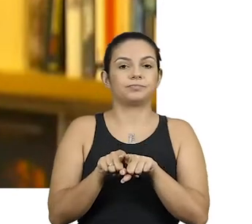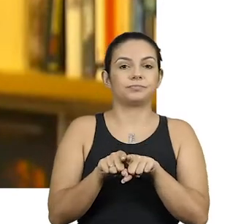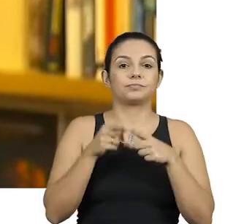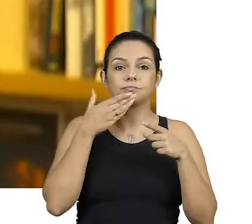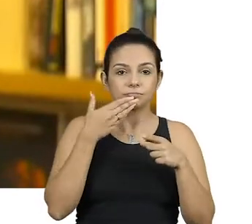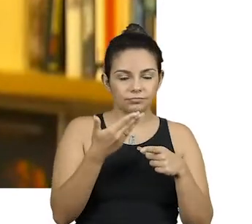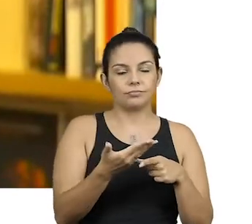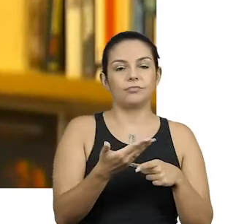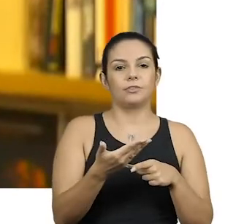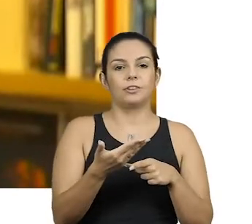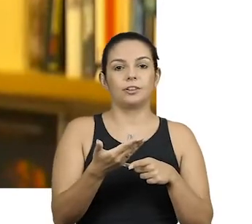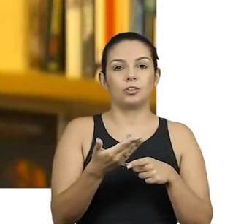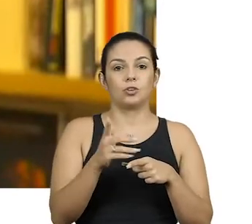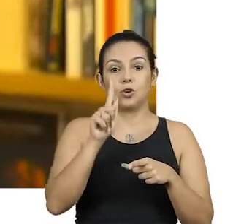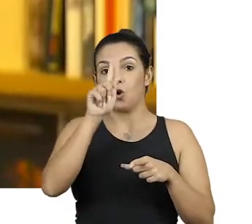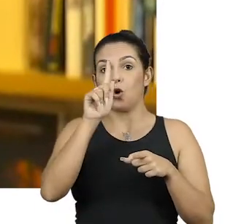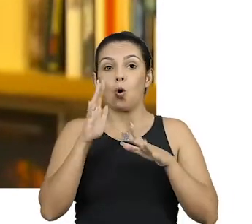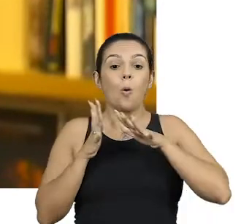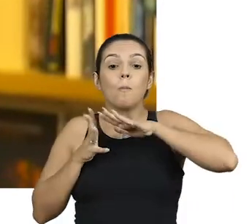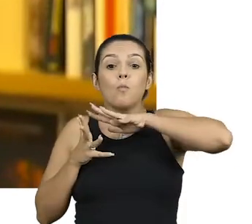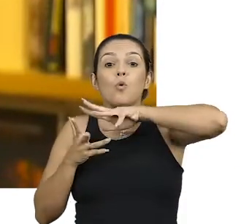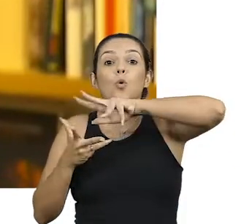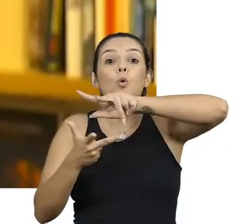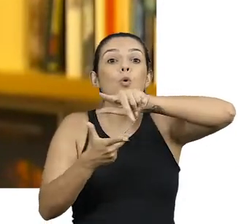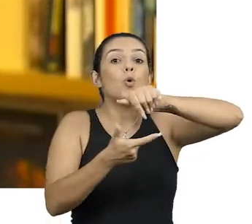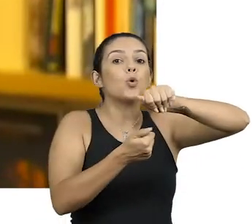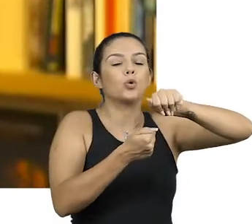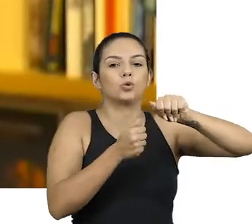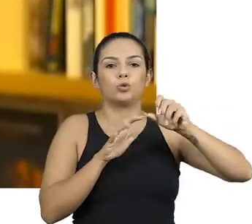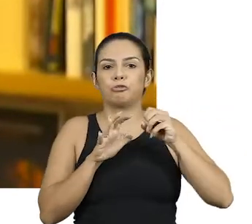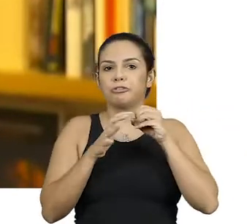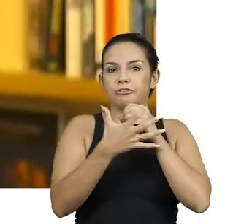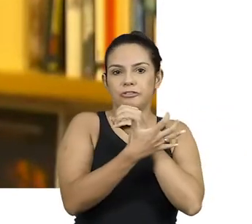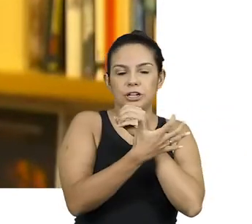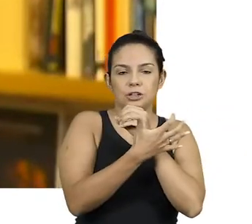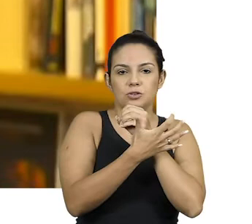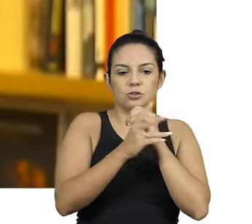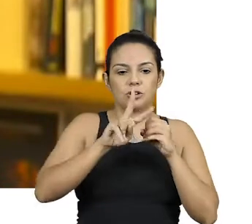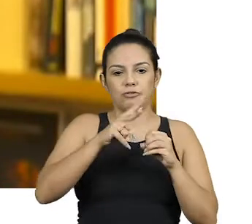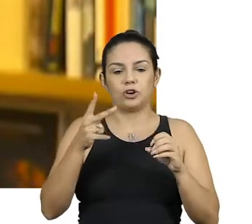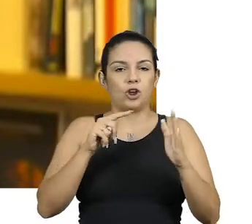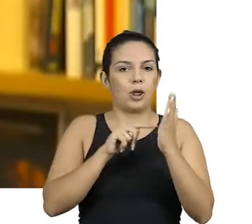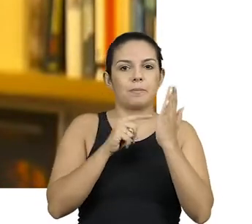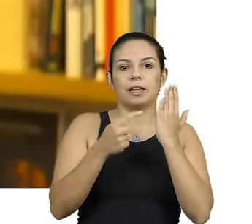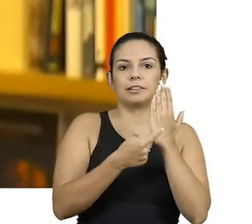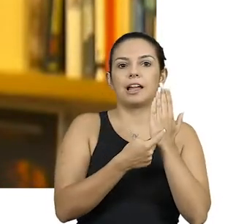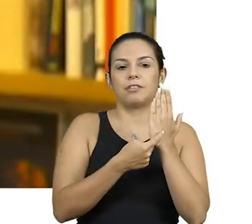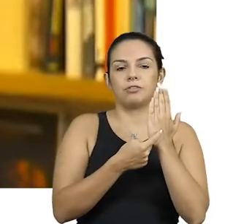uma metáfora excelente para a questão ambiental, a questão econômica.